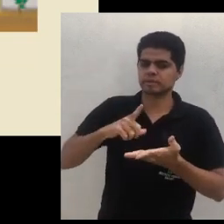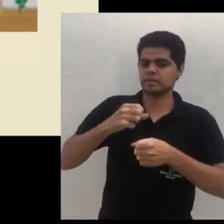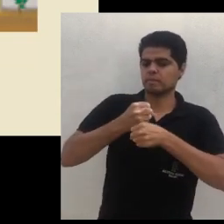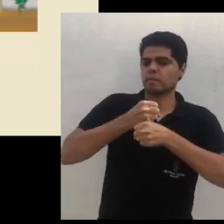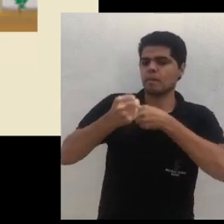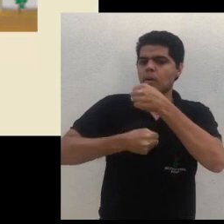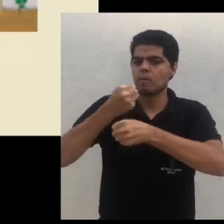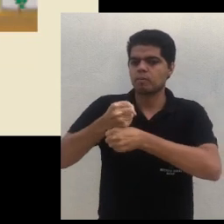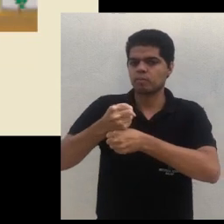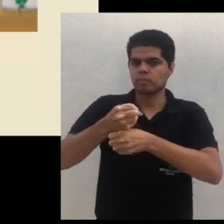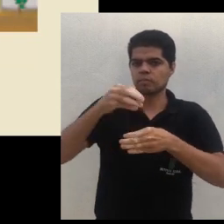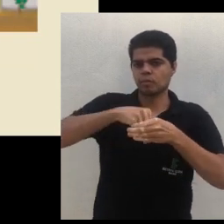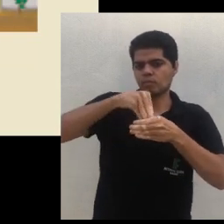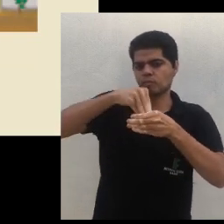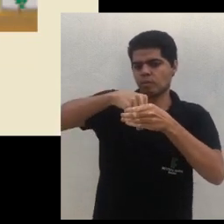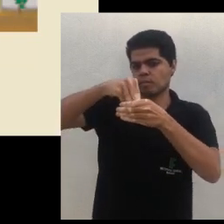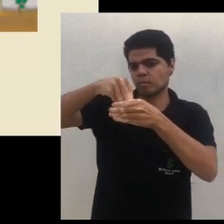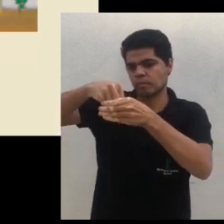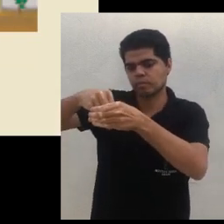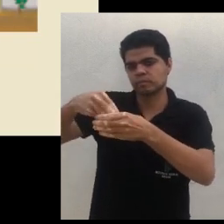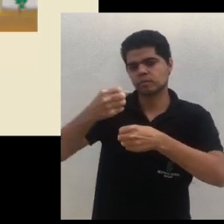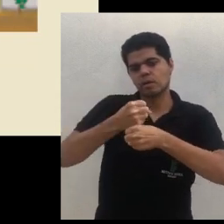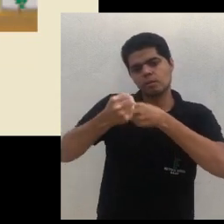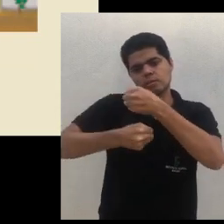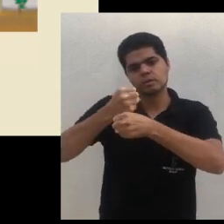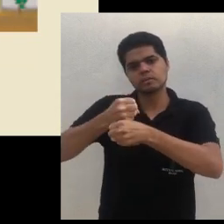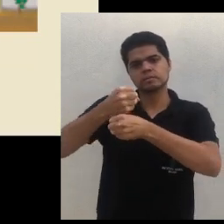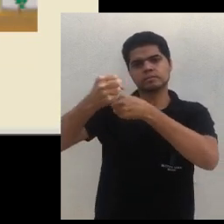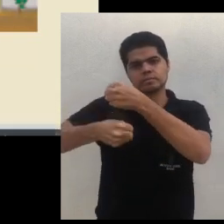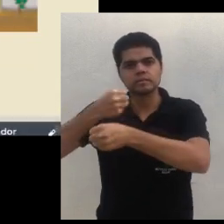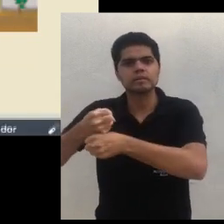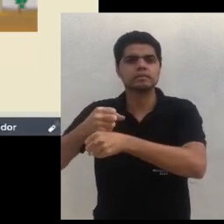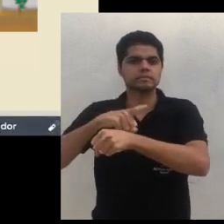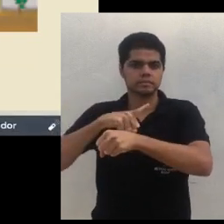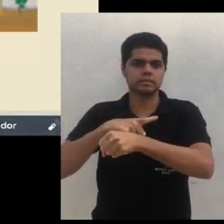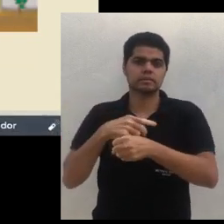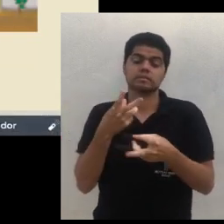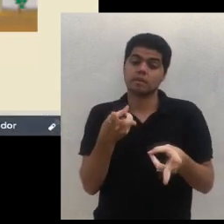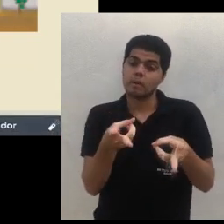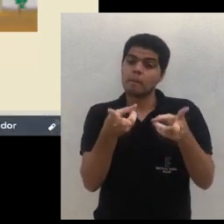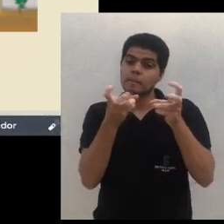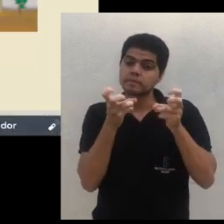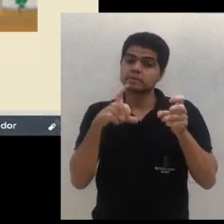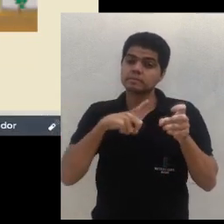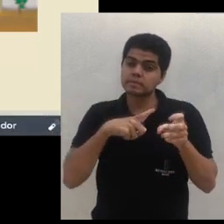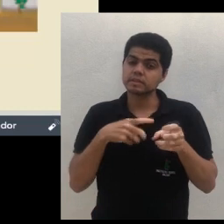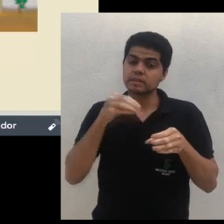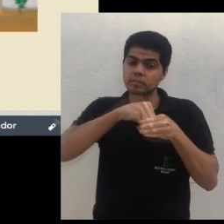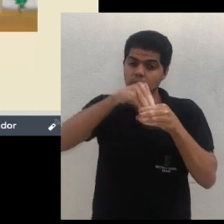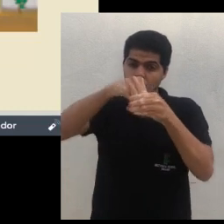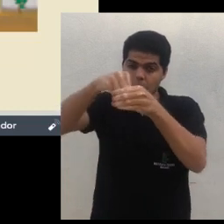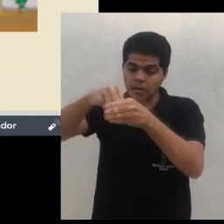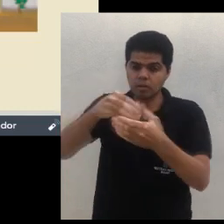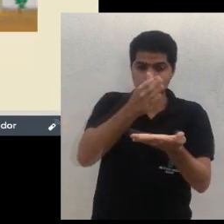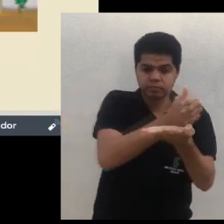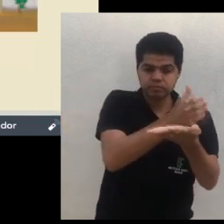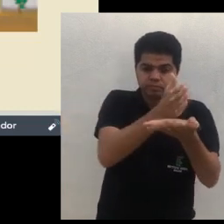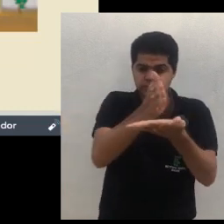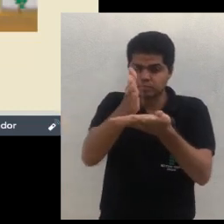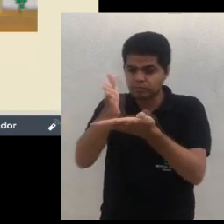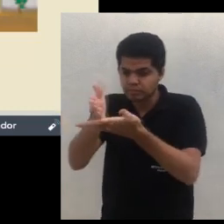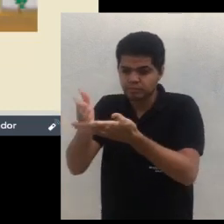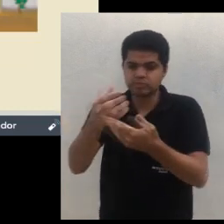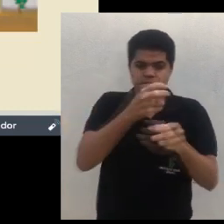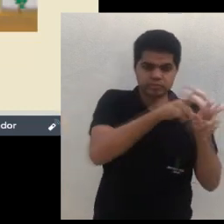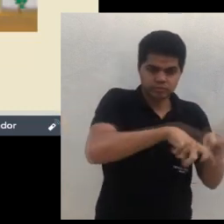você cultivar ele aqui entre faixas de agrofloresta principalmente em regiões mais secas você vai ver que eles não vão sentir